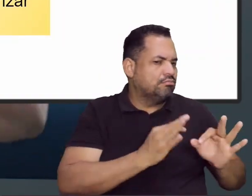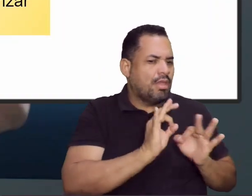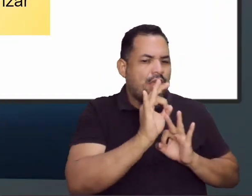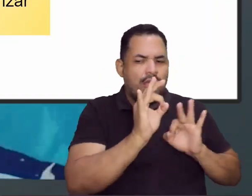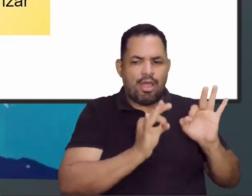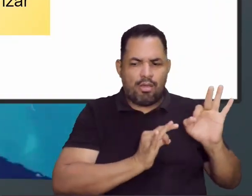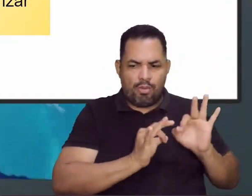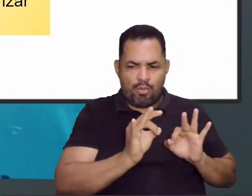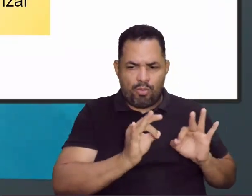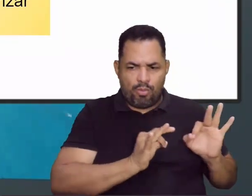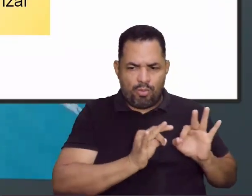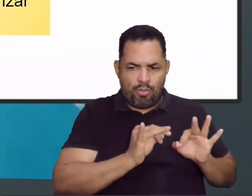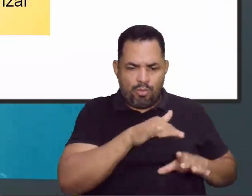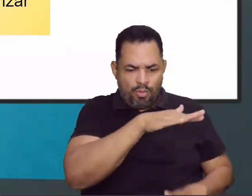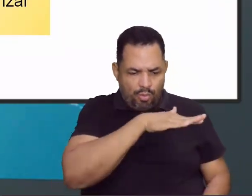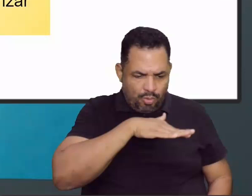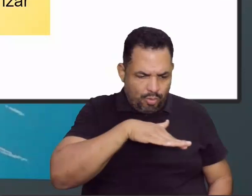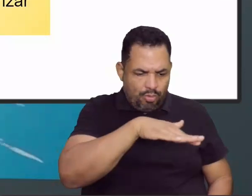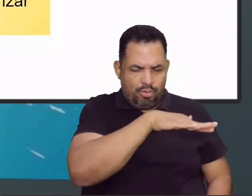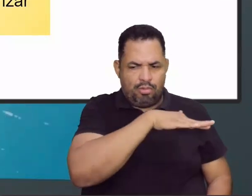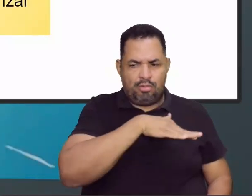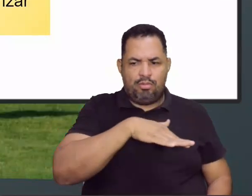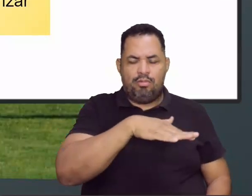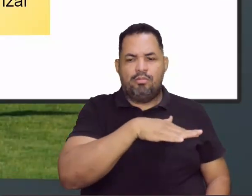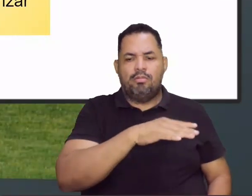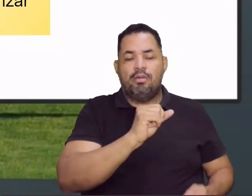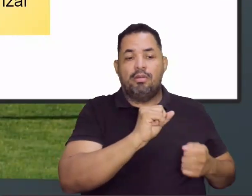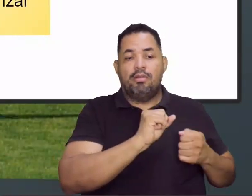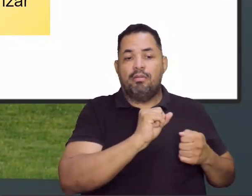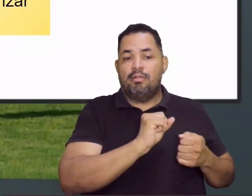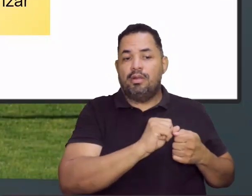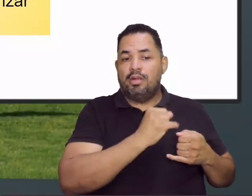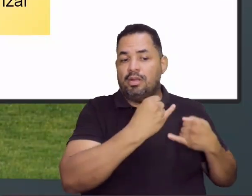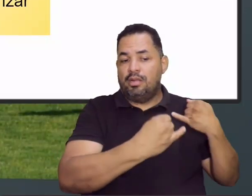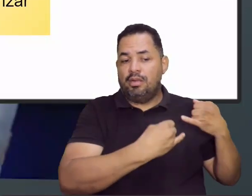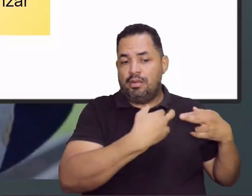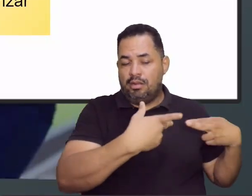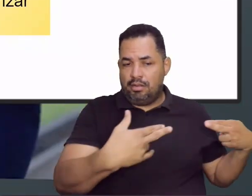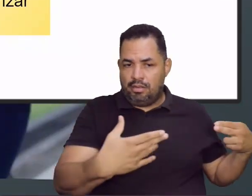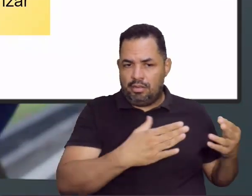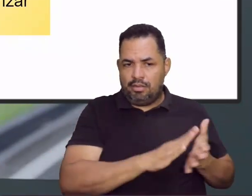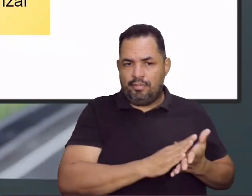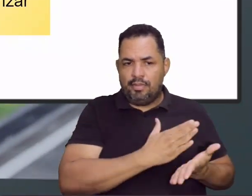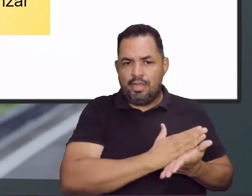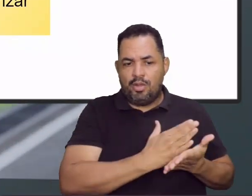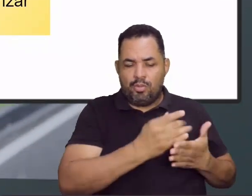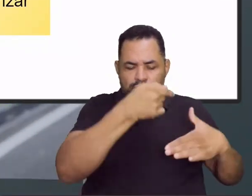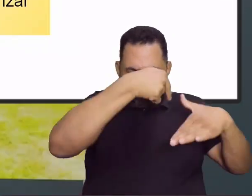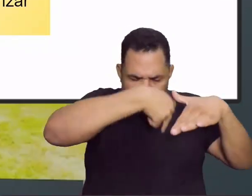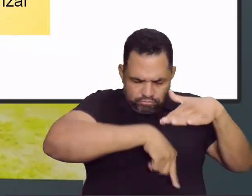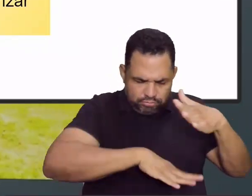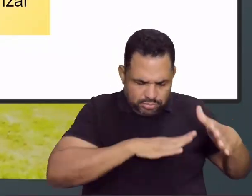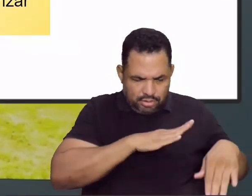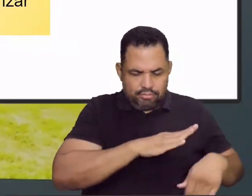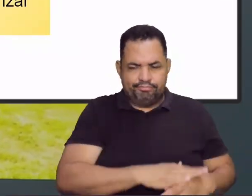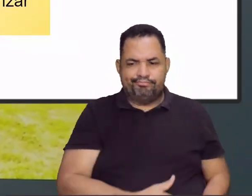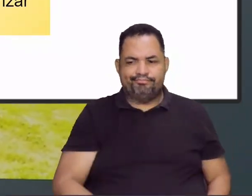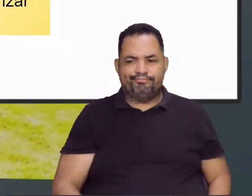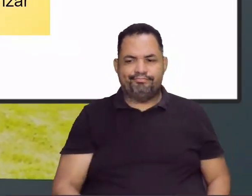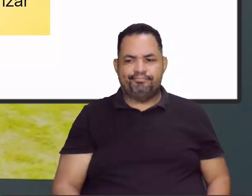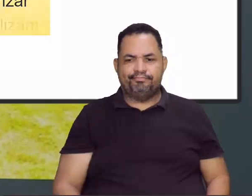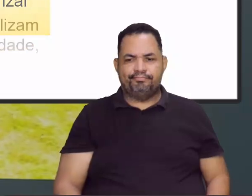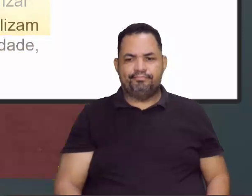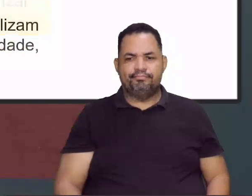organizar esse cenário, esse espaço para esse jogo. E agora, gente vai começar a aprofundar um pouco mais, tá bom?